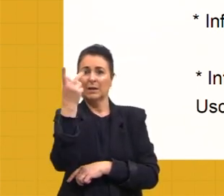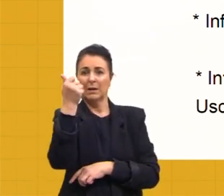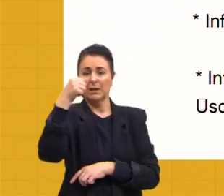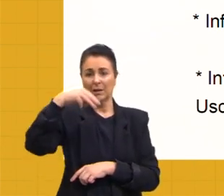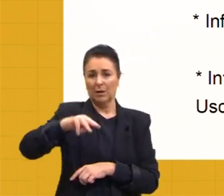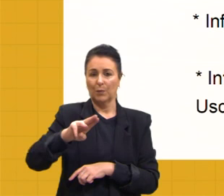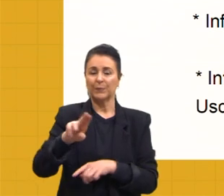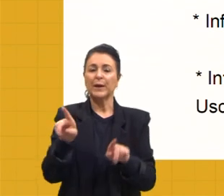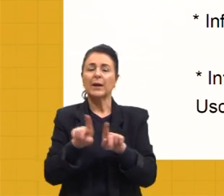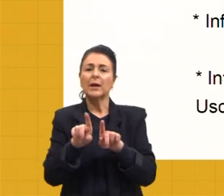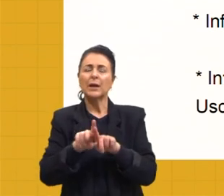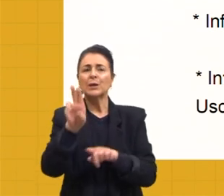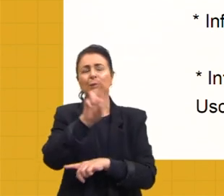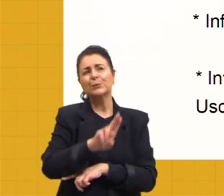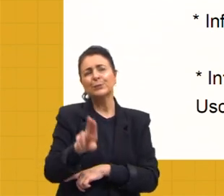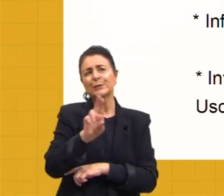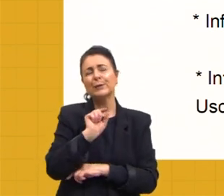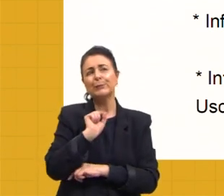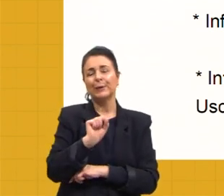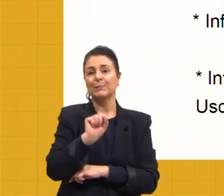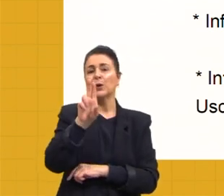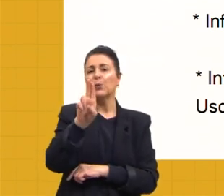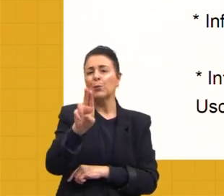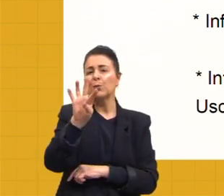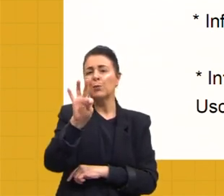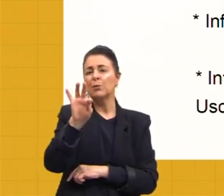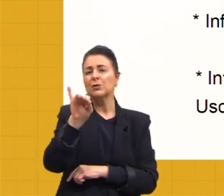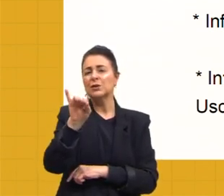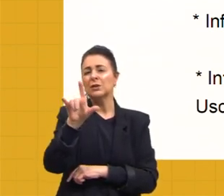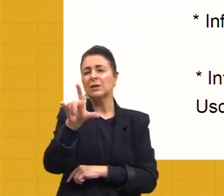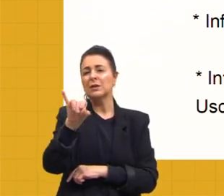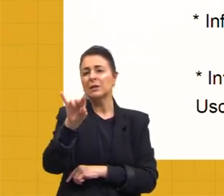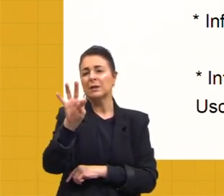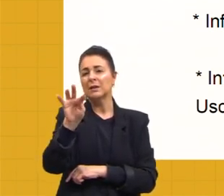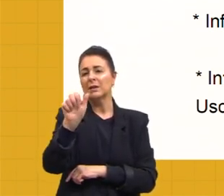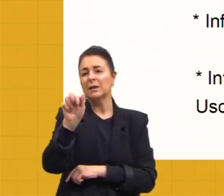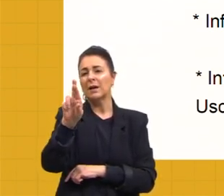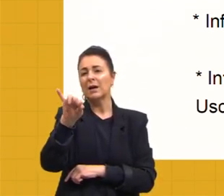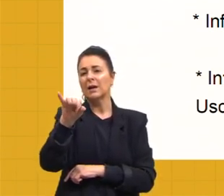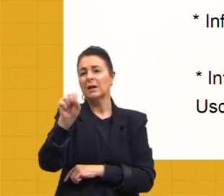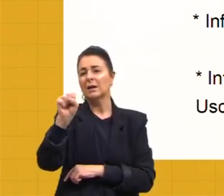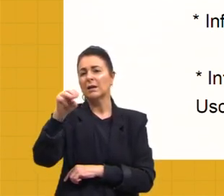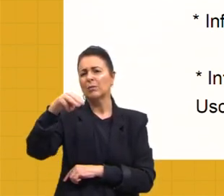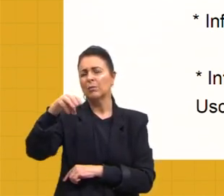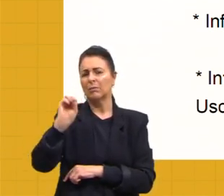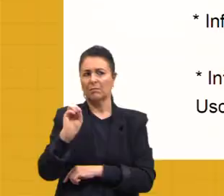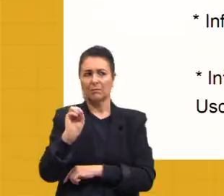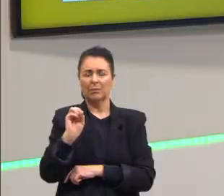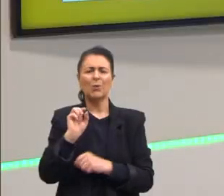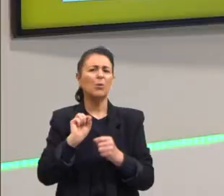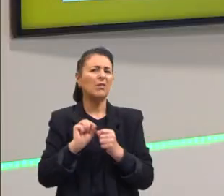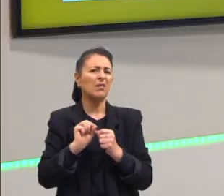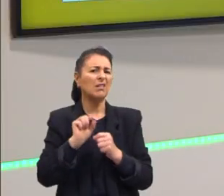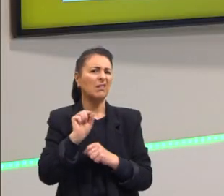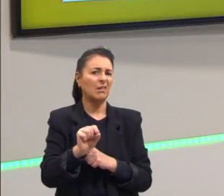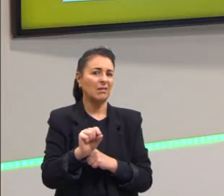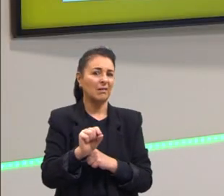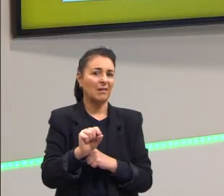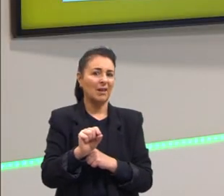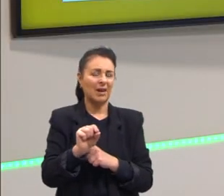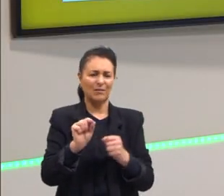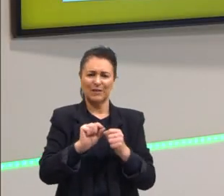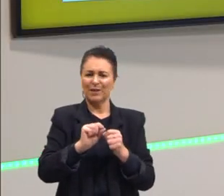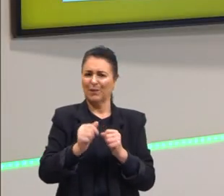utilitarismo. O que é o utilitarismo? A gente pode pensar, ah, utilitarismo é tirar vantagem. Não, o